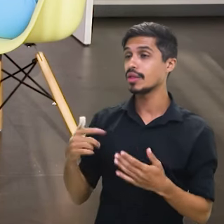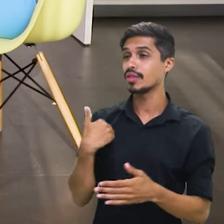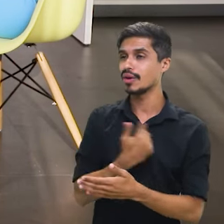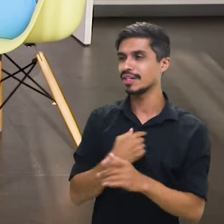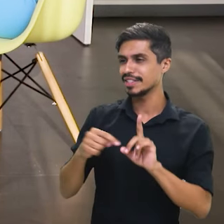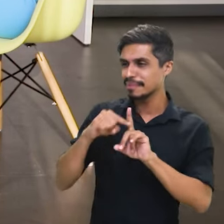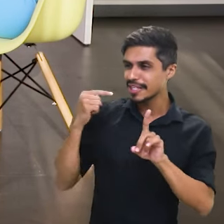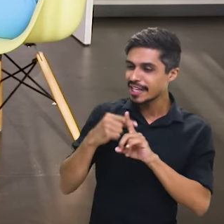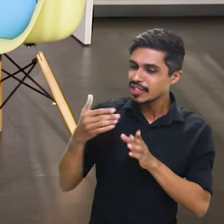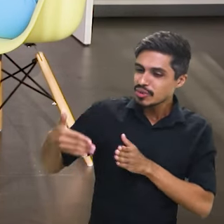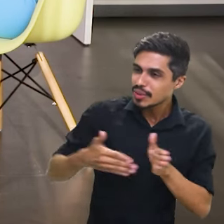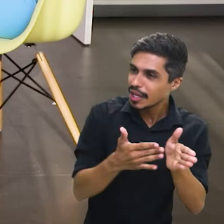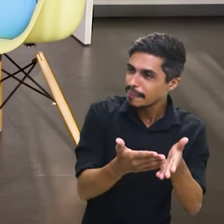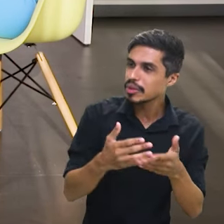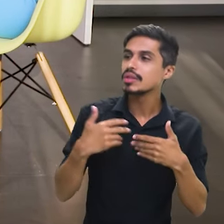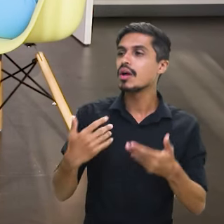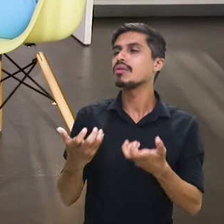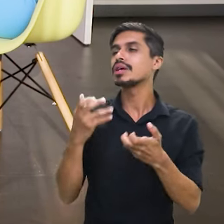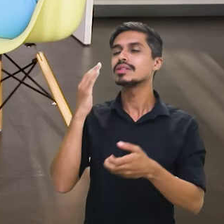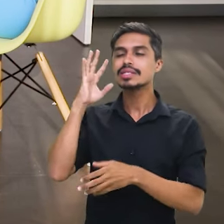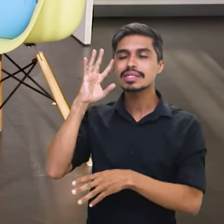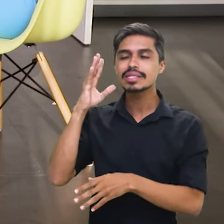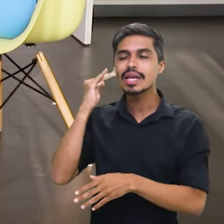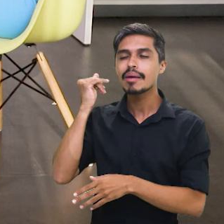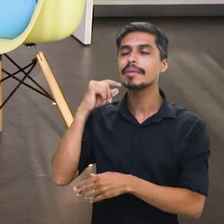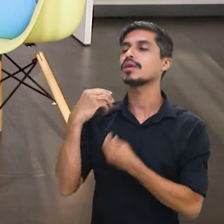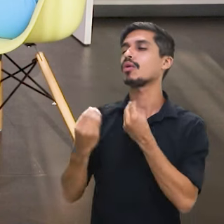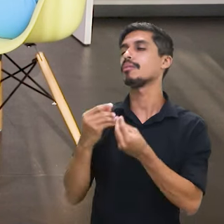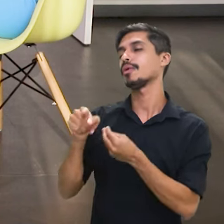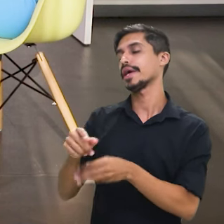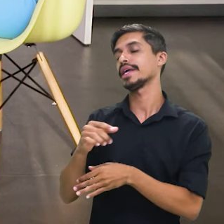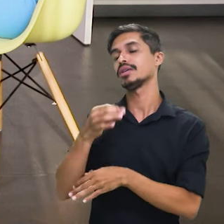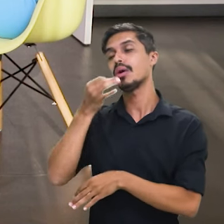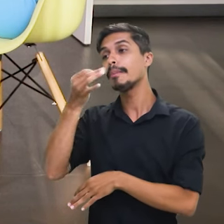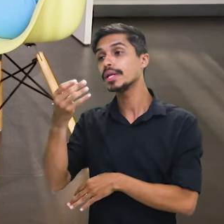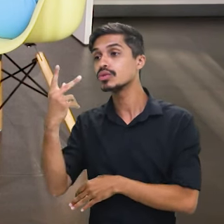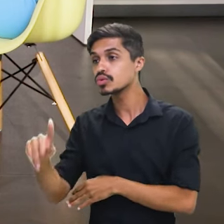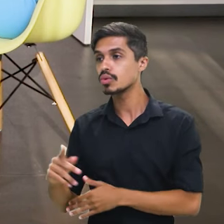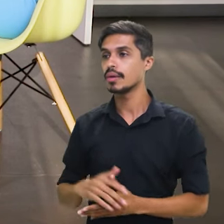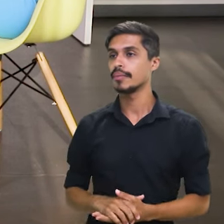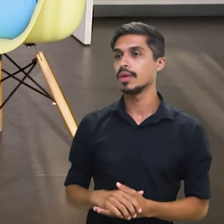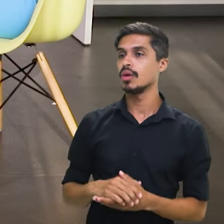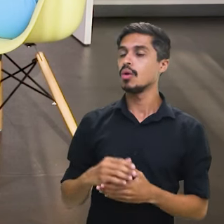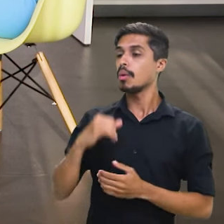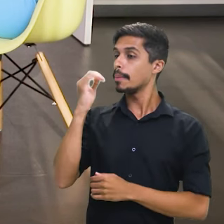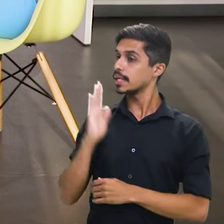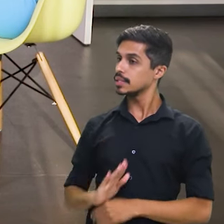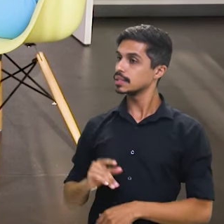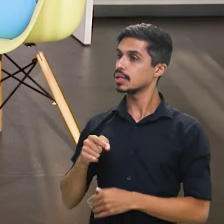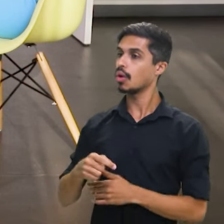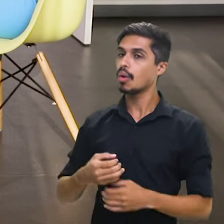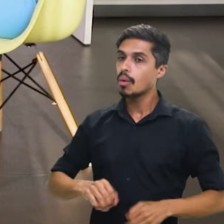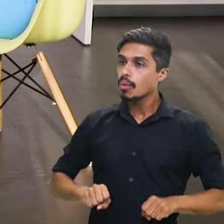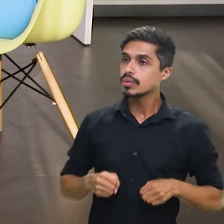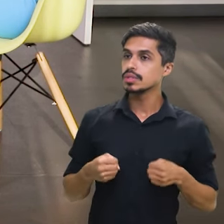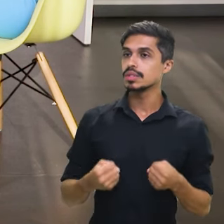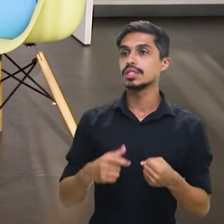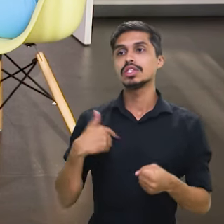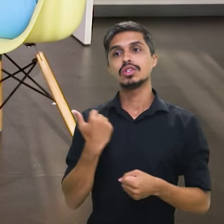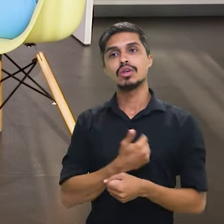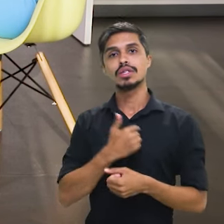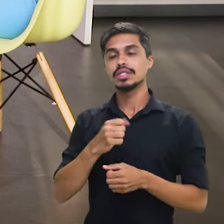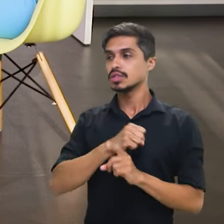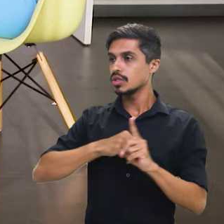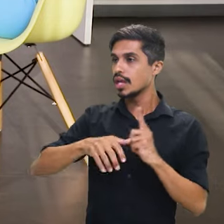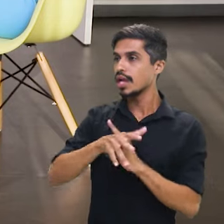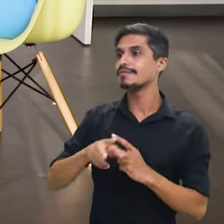caminho. Então, era justamente isso que eu gostaria de saber do senhor. Como é que está aí o posicionamento do Brasil, para que a gente realmente, a